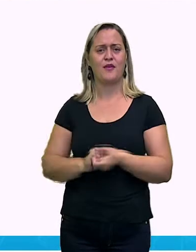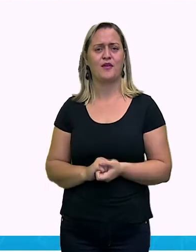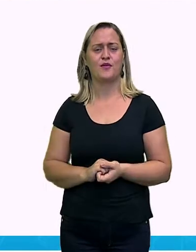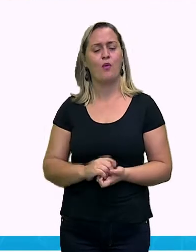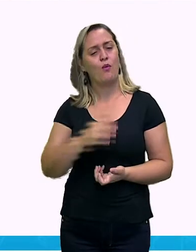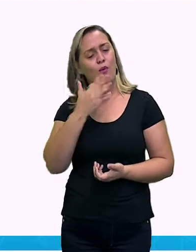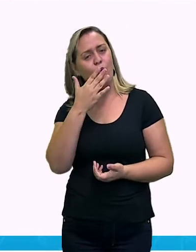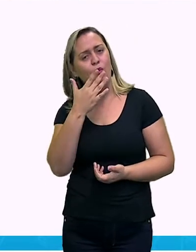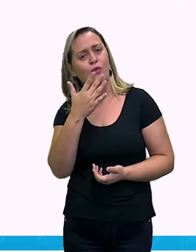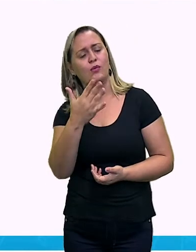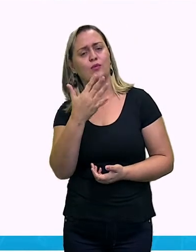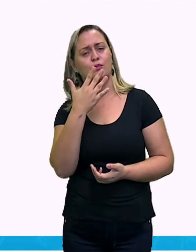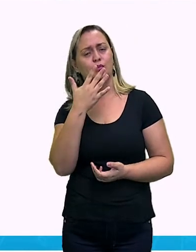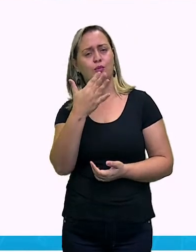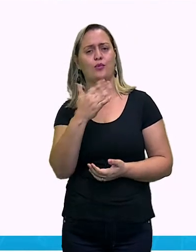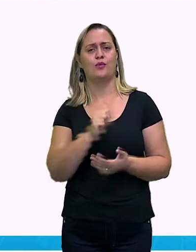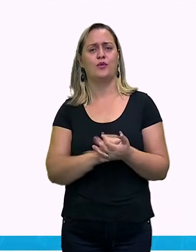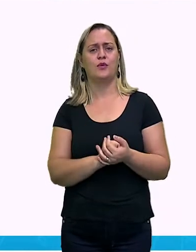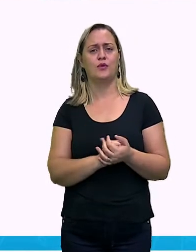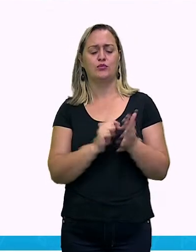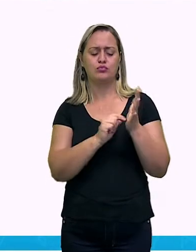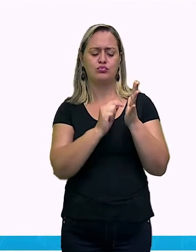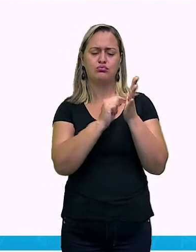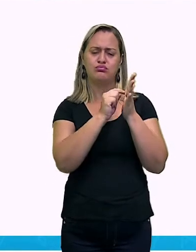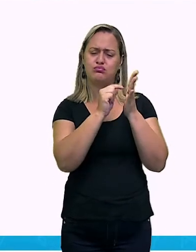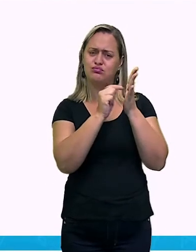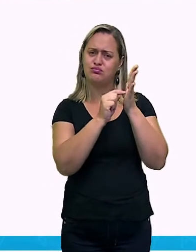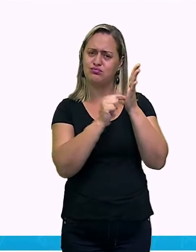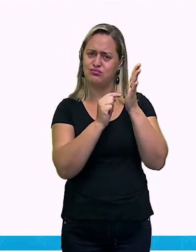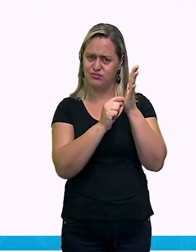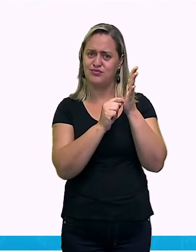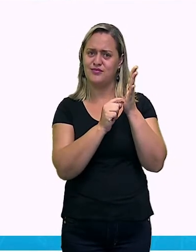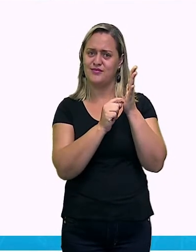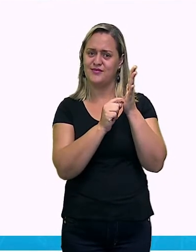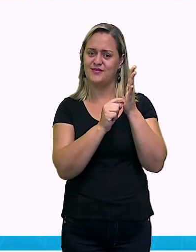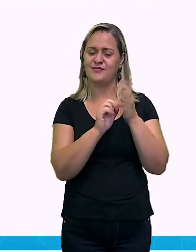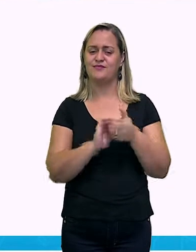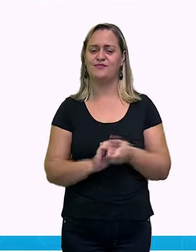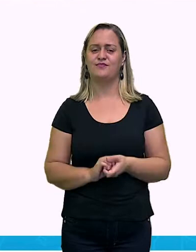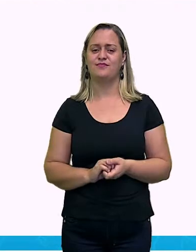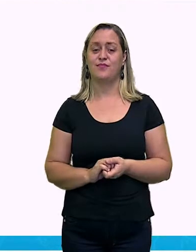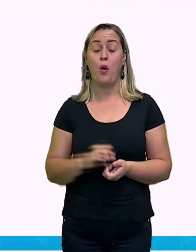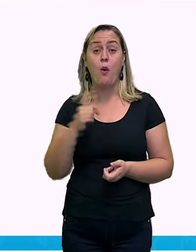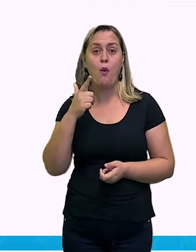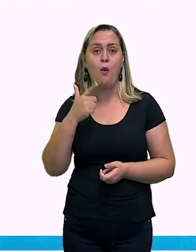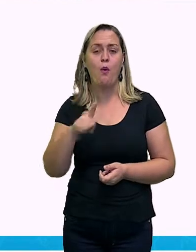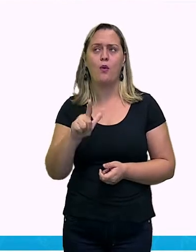dando tom com os pontos. Observemos essa outra imagem.